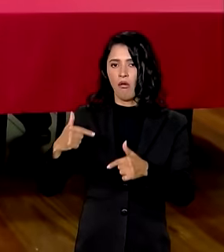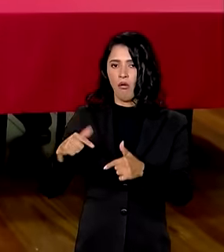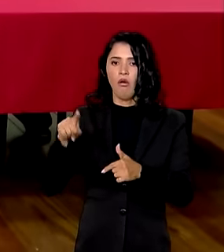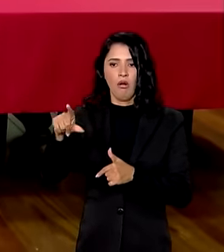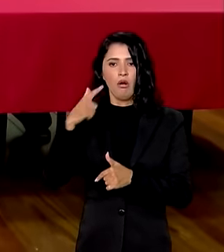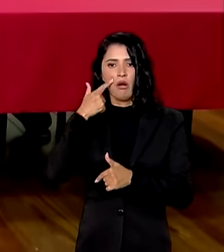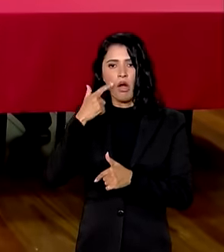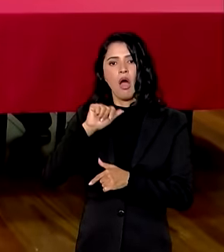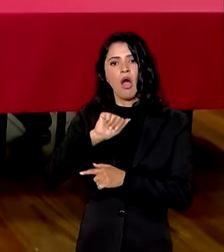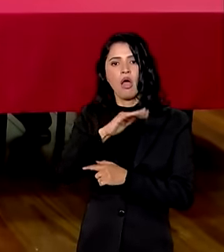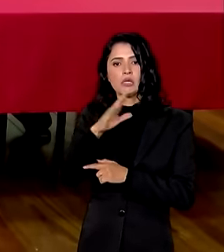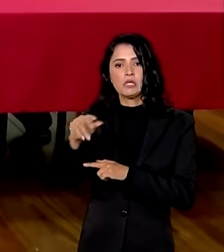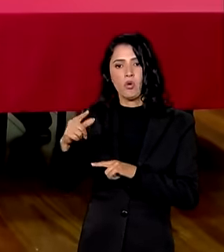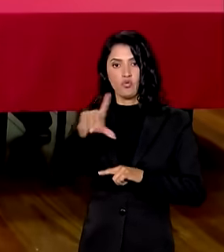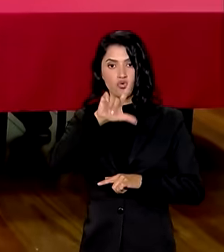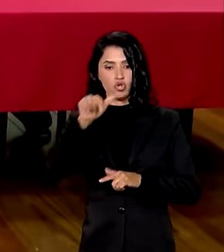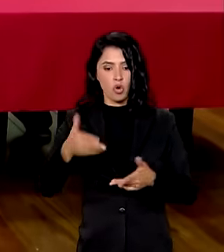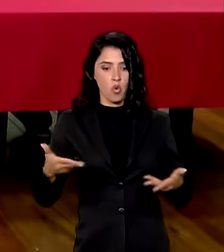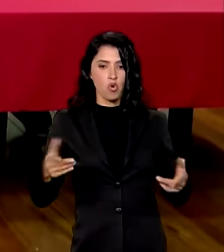principais ações do dia.